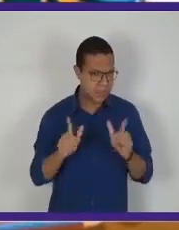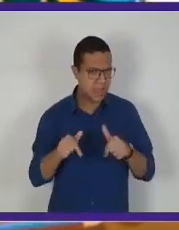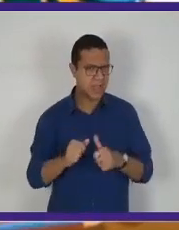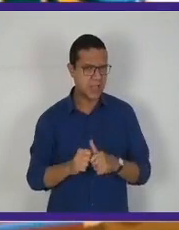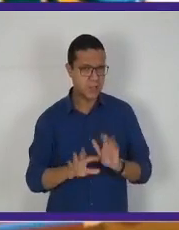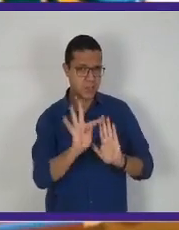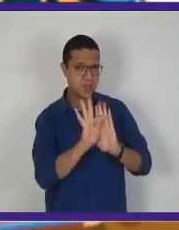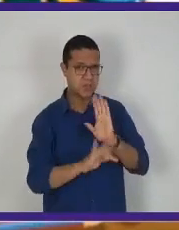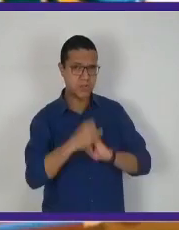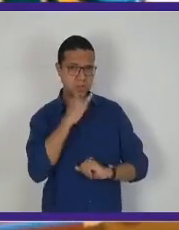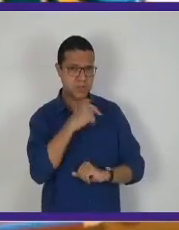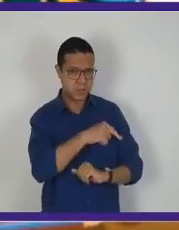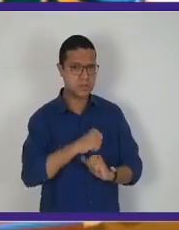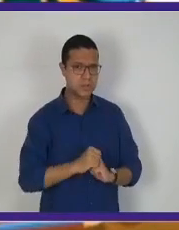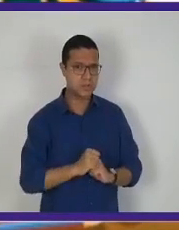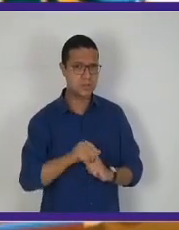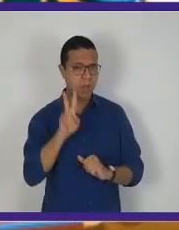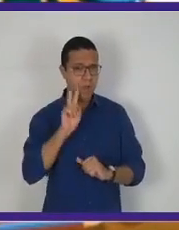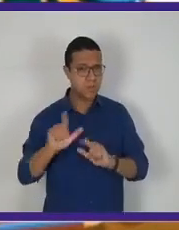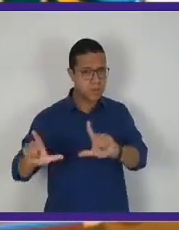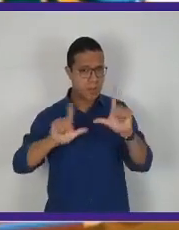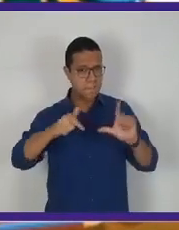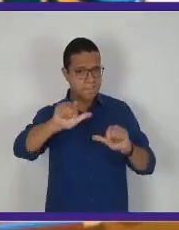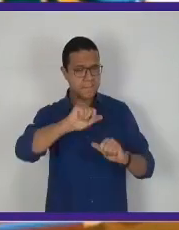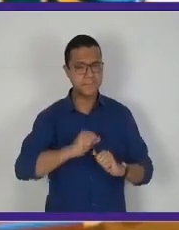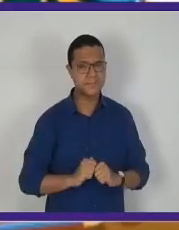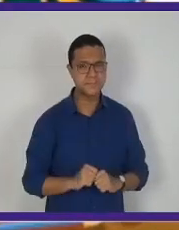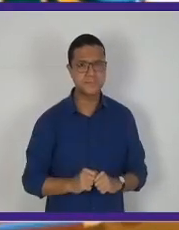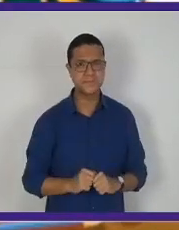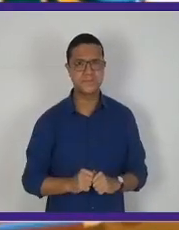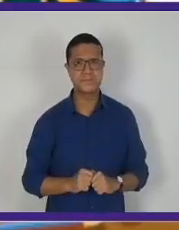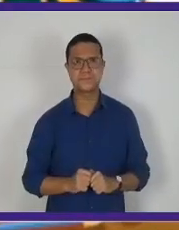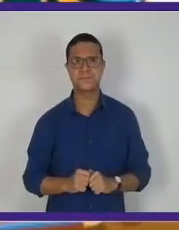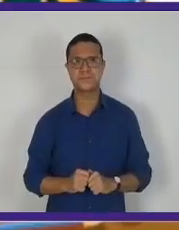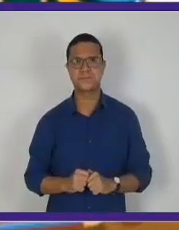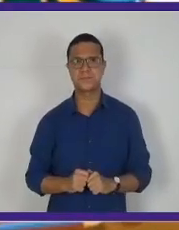texto é isso mesmo? Vamos ver no próximo slide o que vai acontecer?